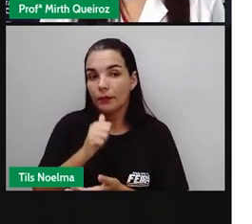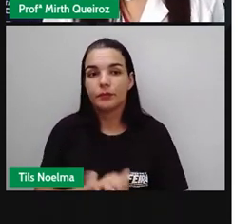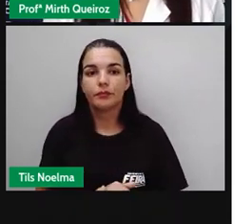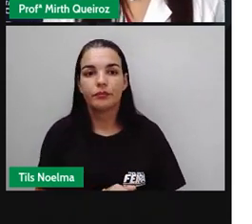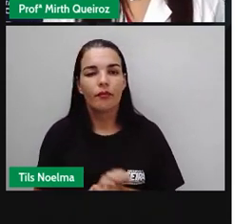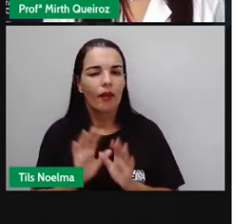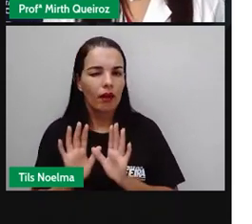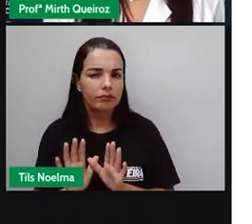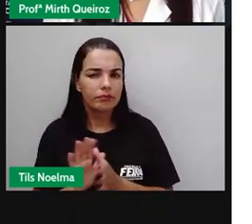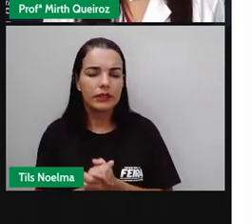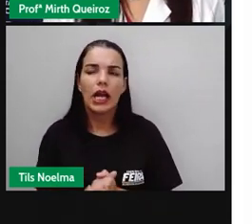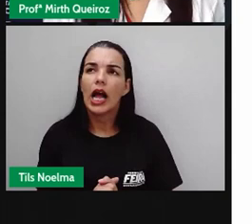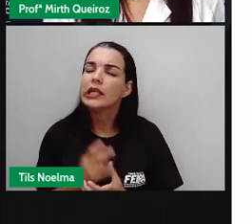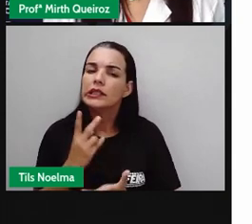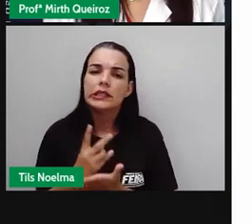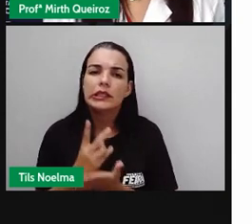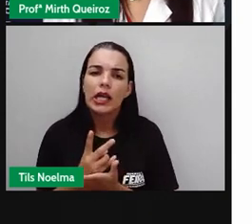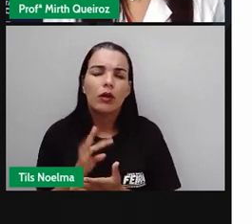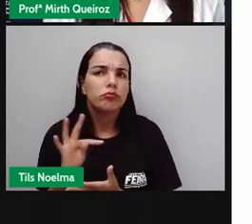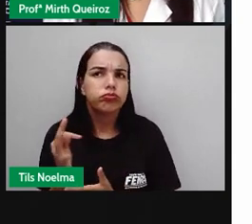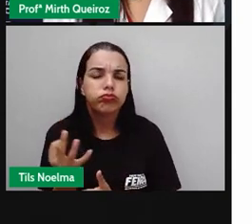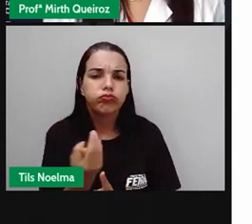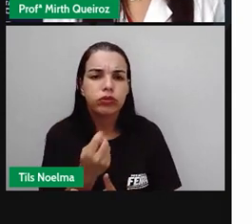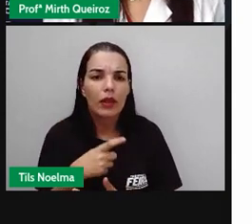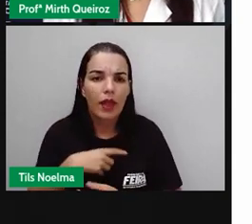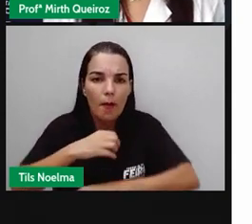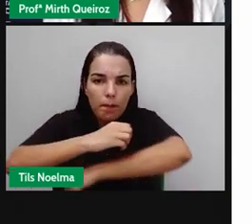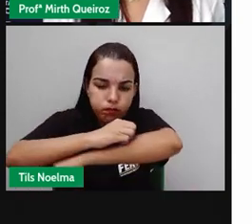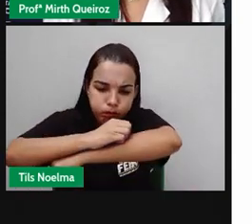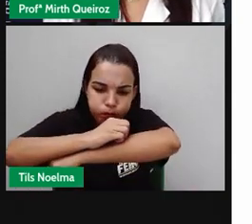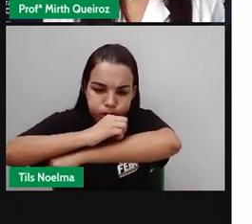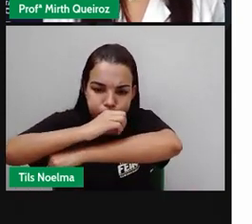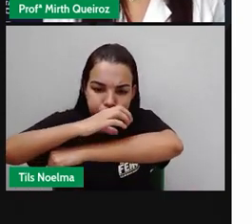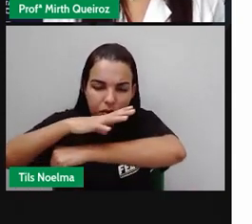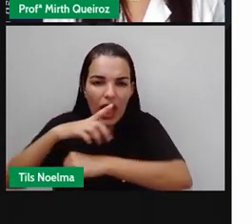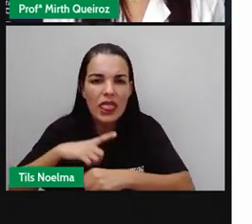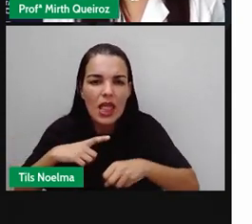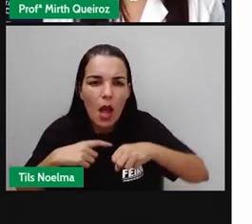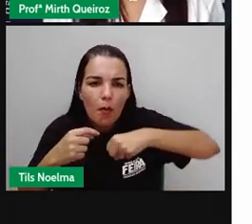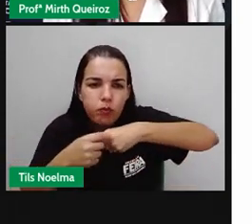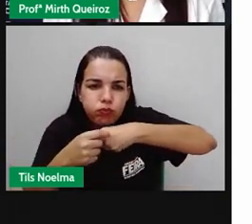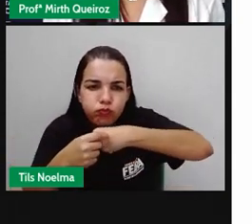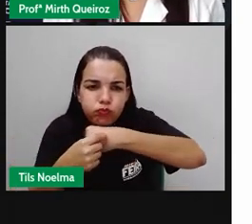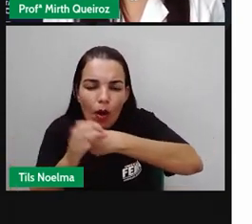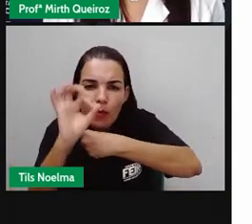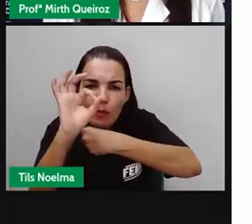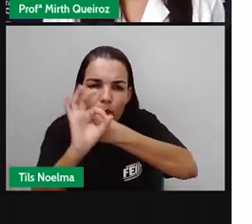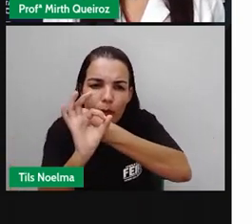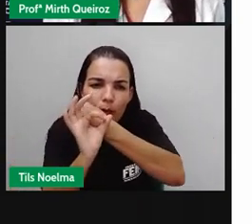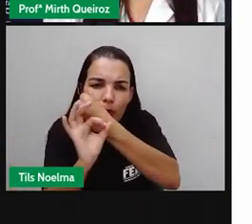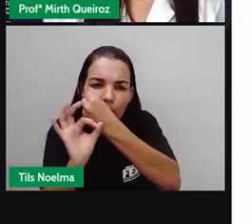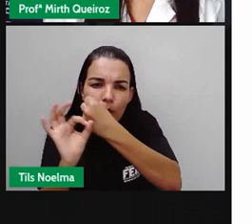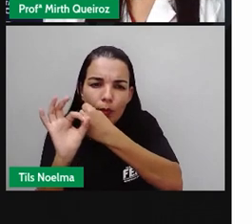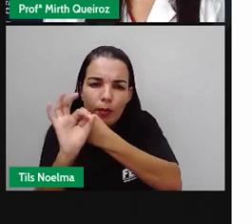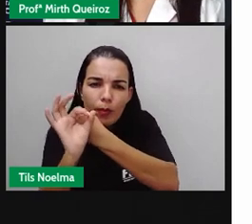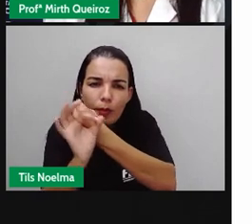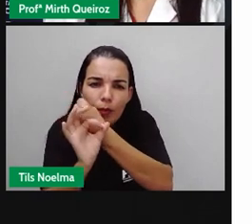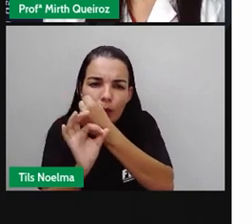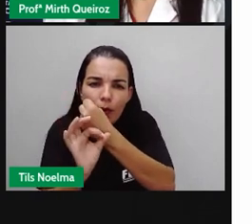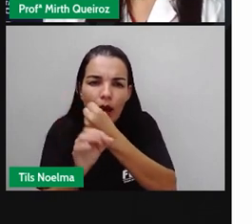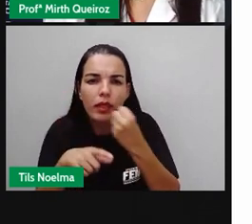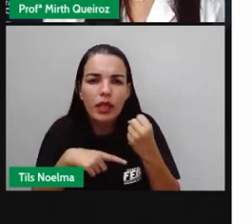De forma geral, na fermentação aparece em bolhas devido à produção do dióxido de carbono que é representado pelo